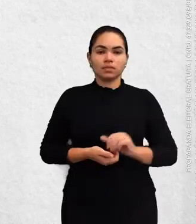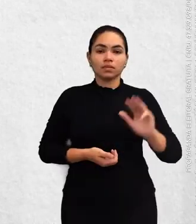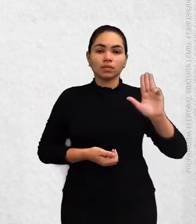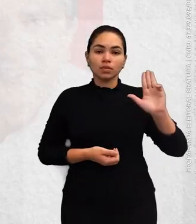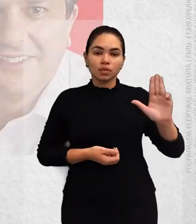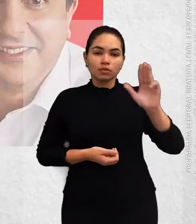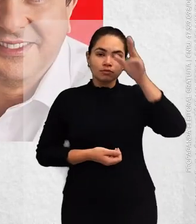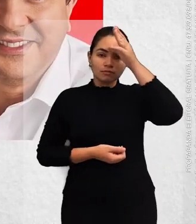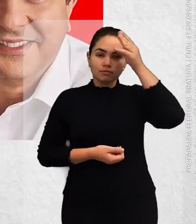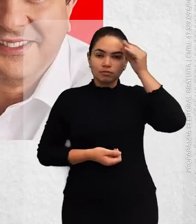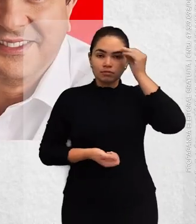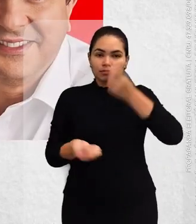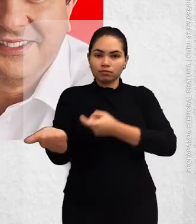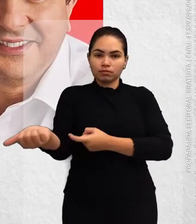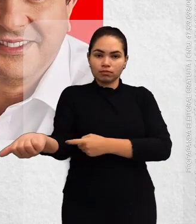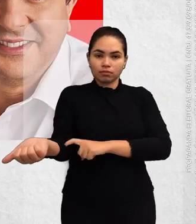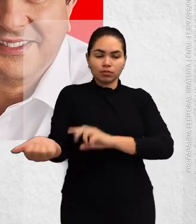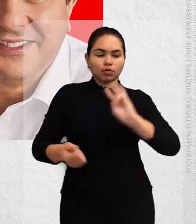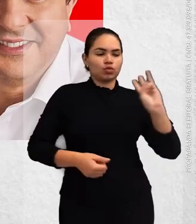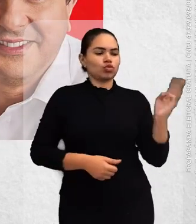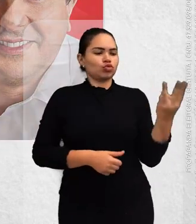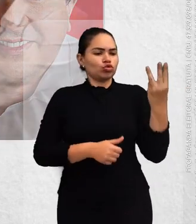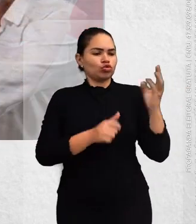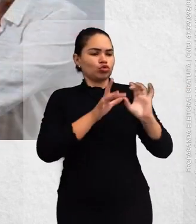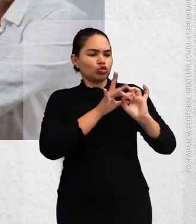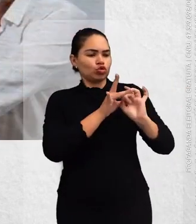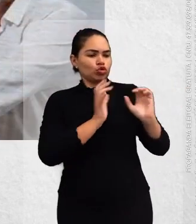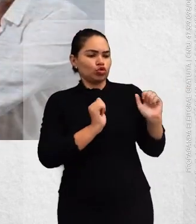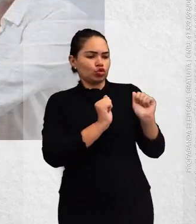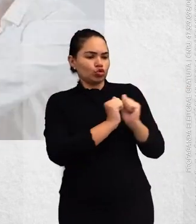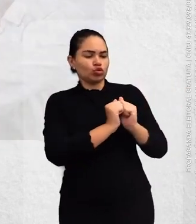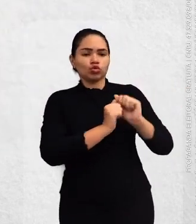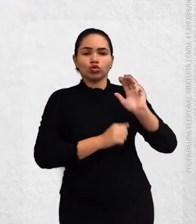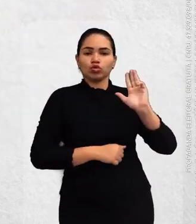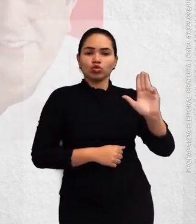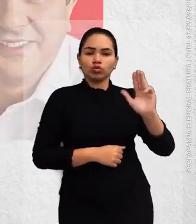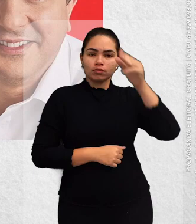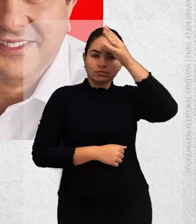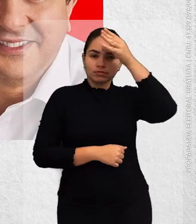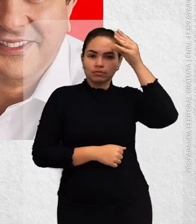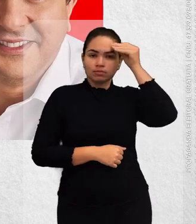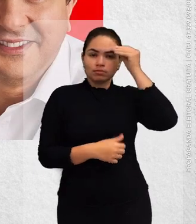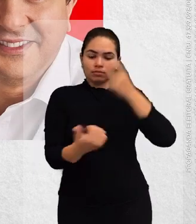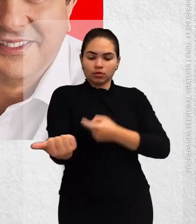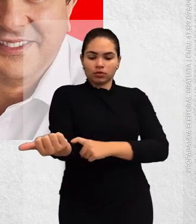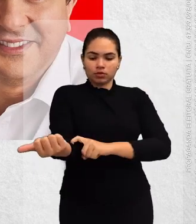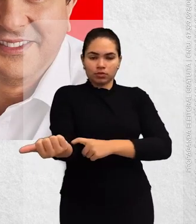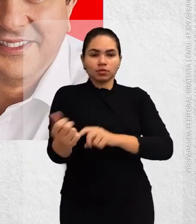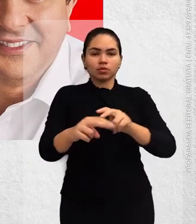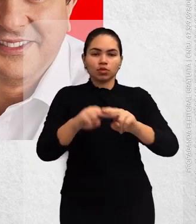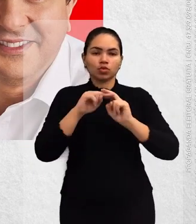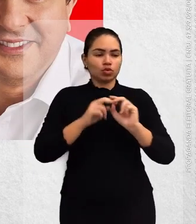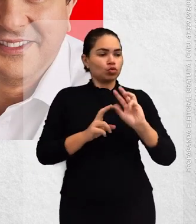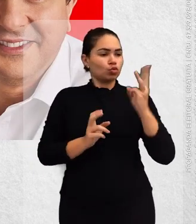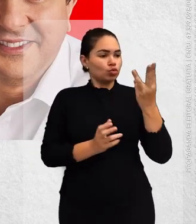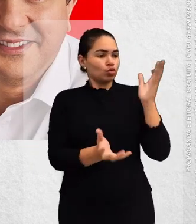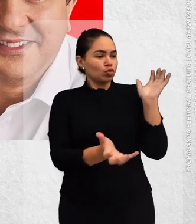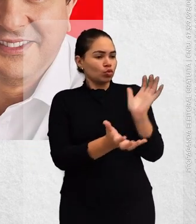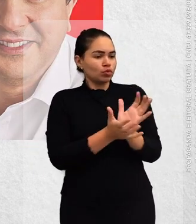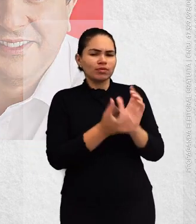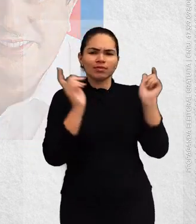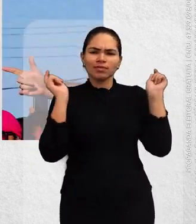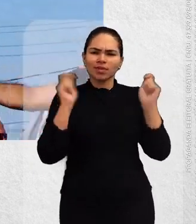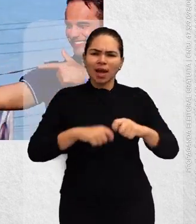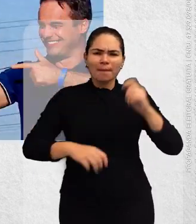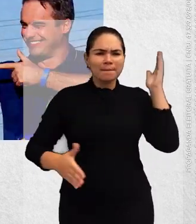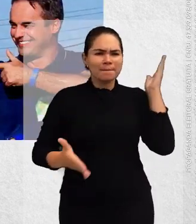Lula, Camilo e Eumano. Os três juntos. Lula, Camilo e Eumano. Só esse time